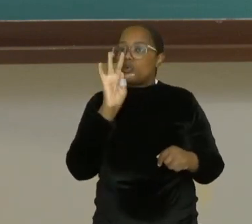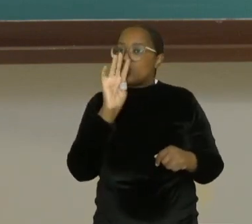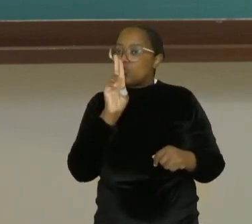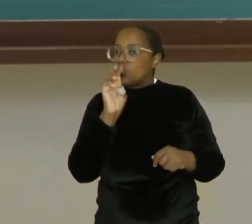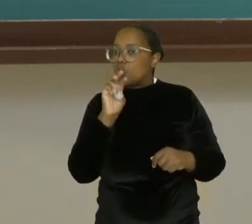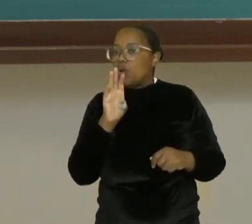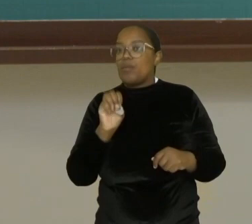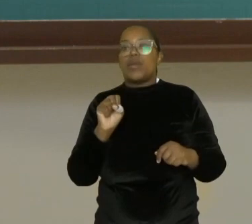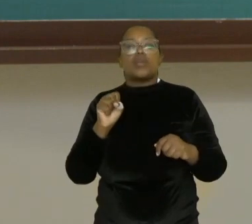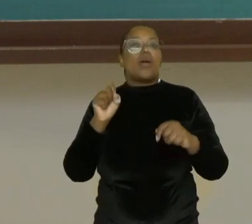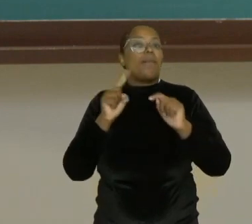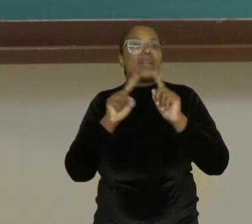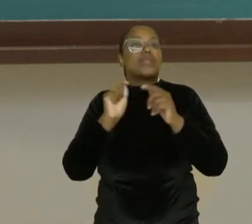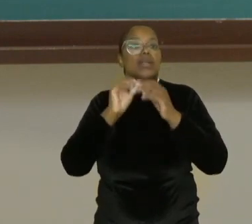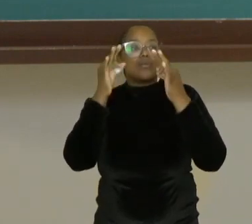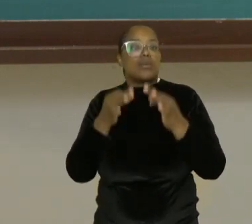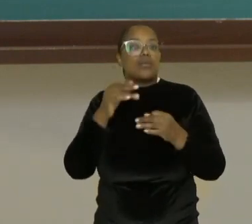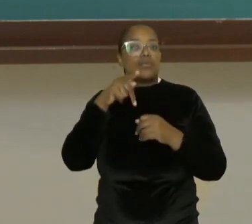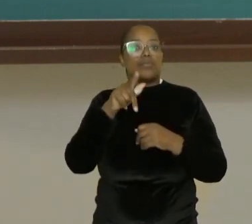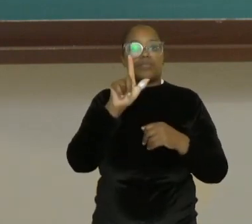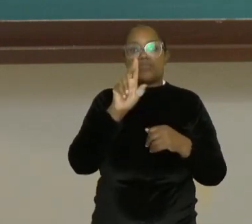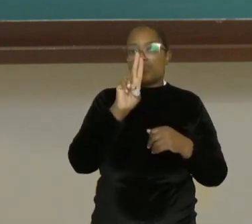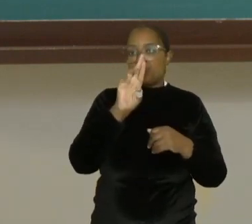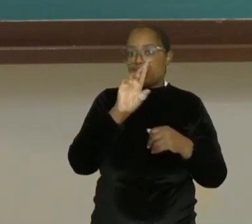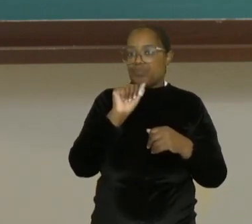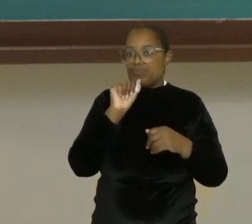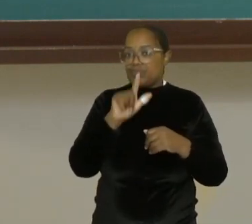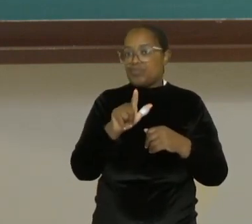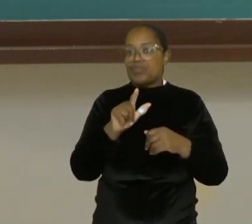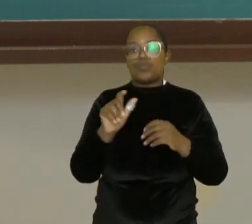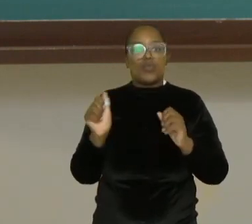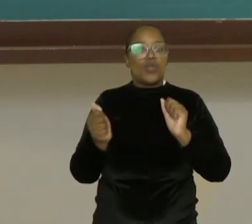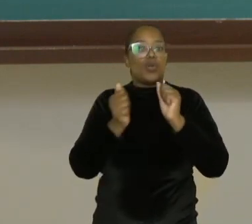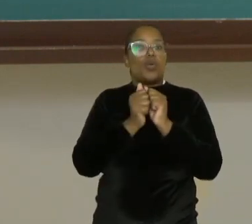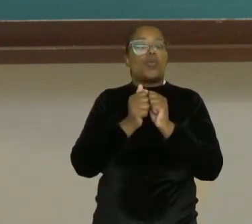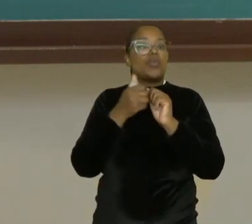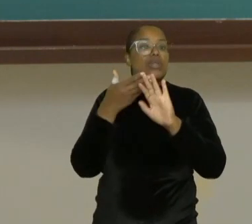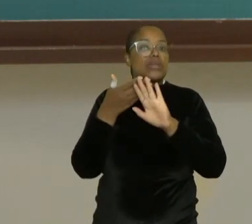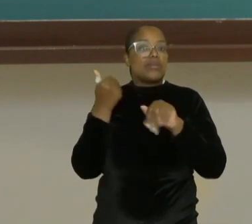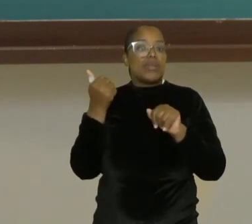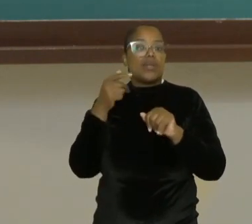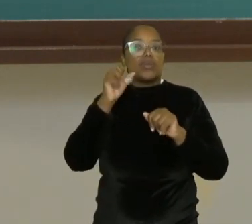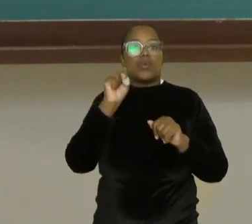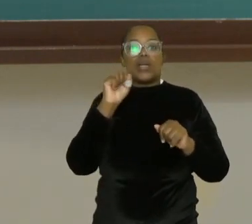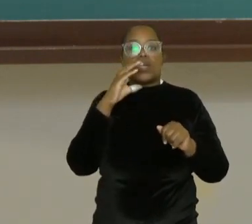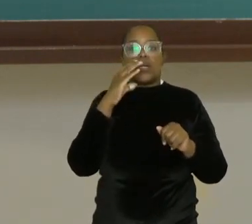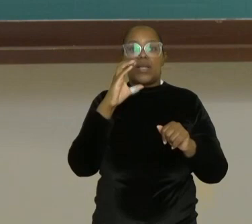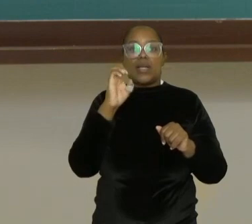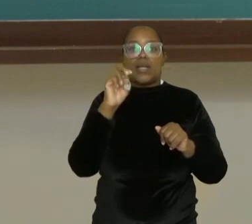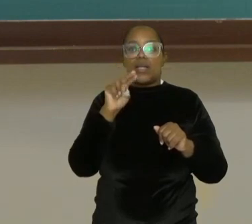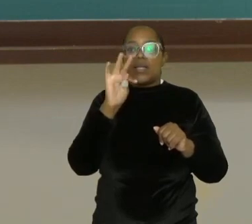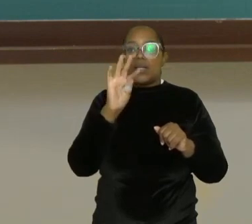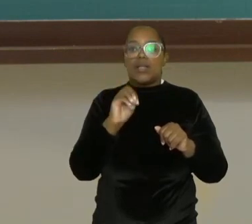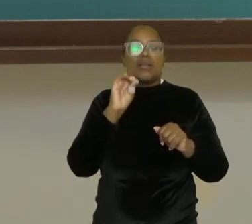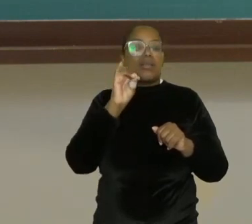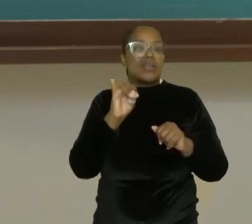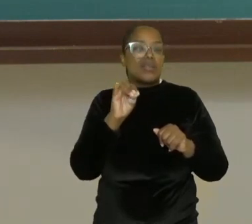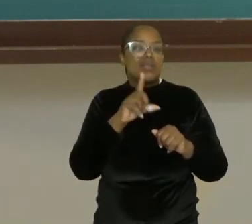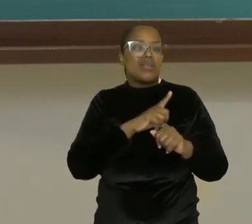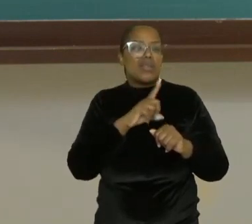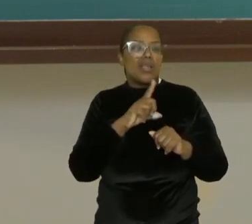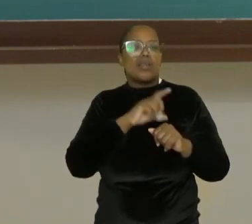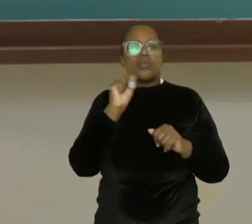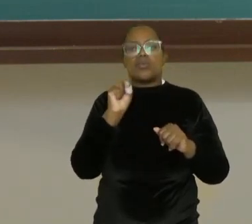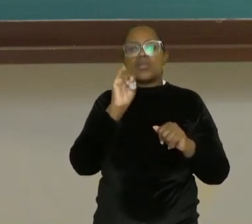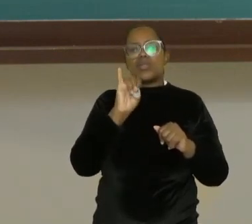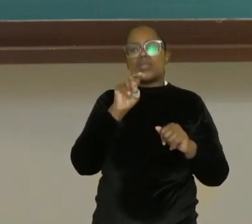Então está concordando no plural. Então com e sem acento quer dizer que quando ele tem o acento ele está no